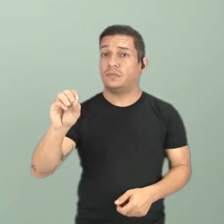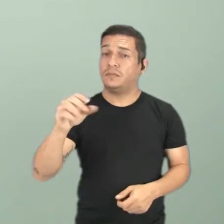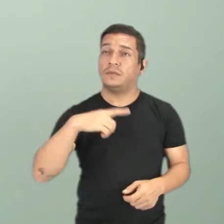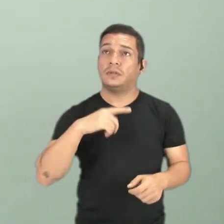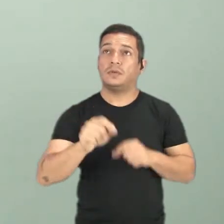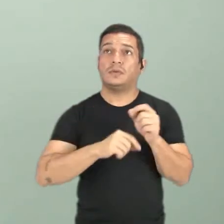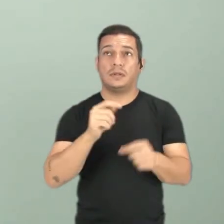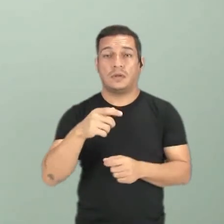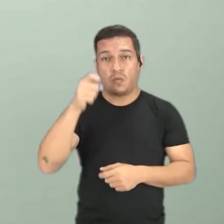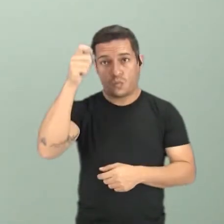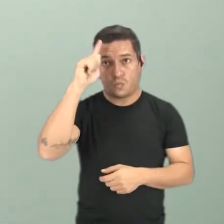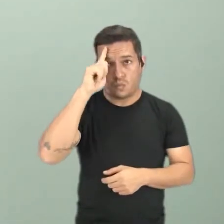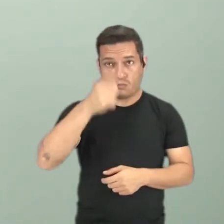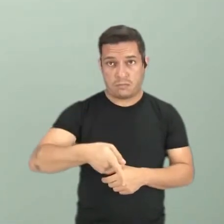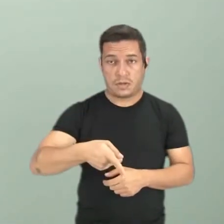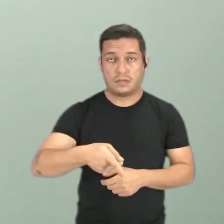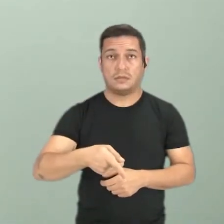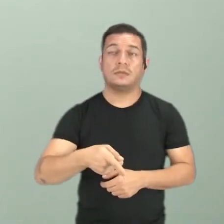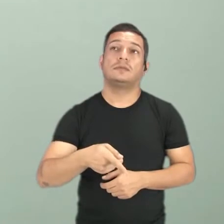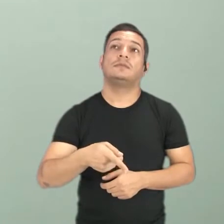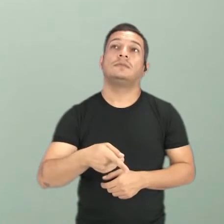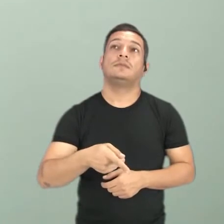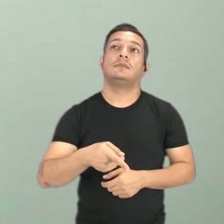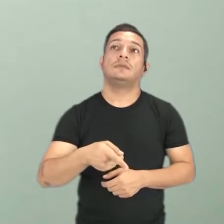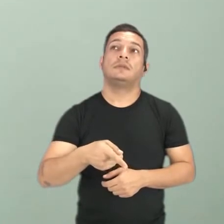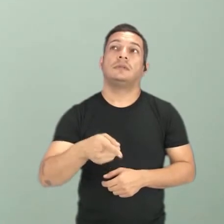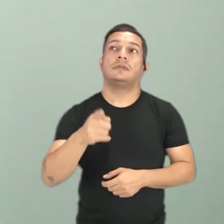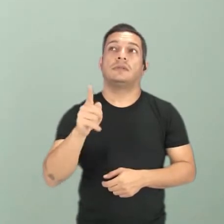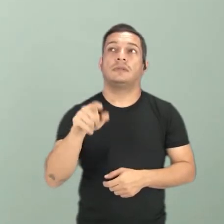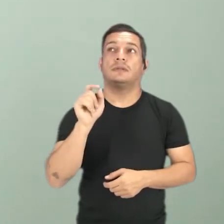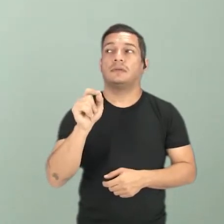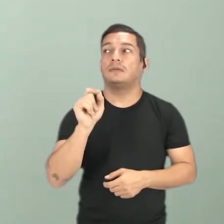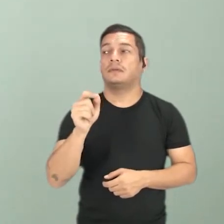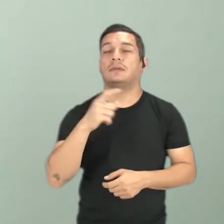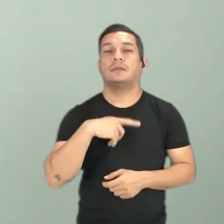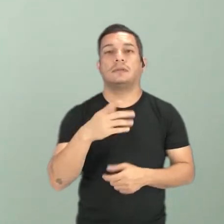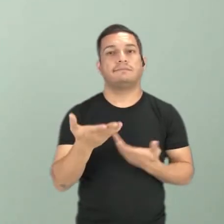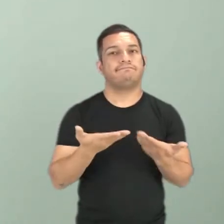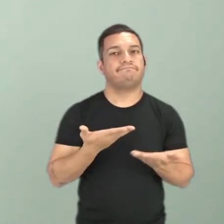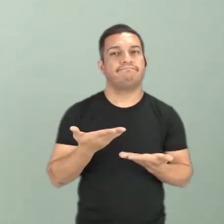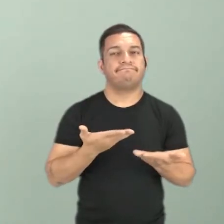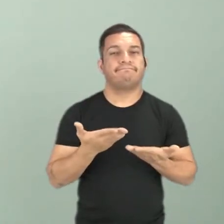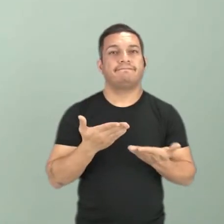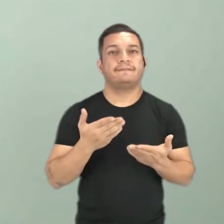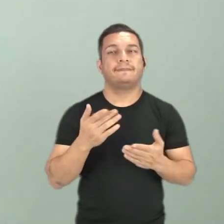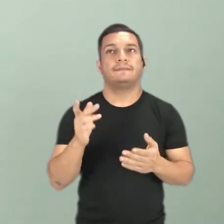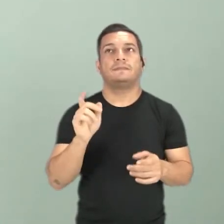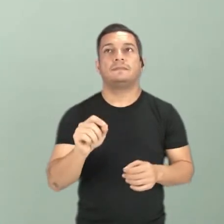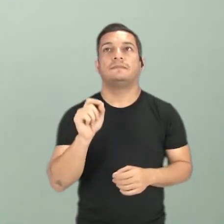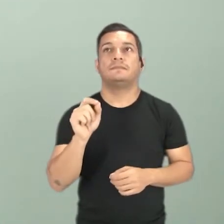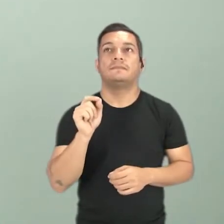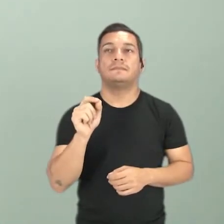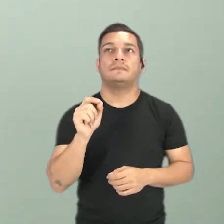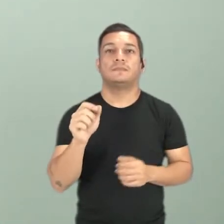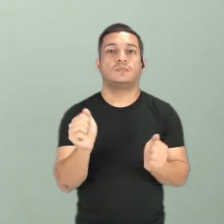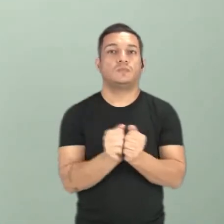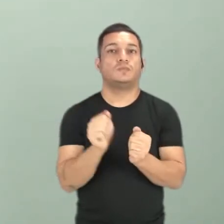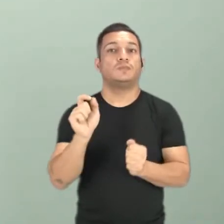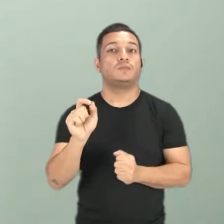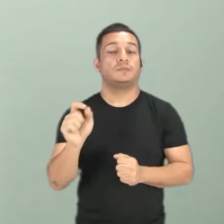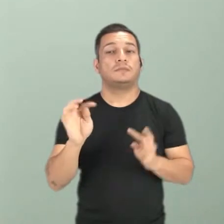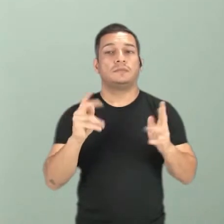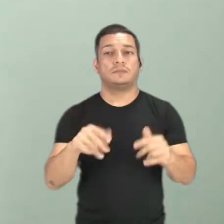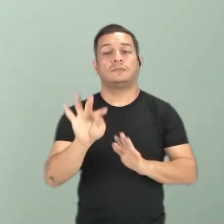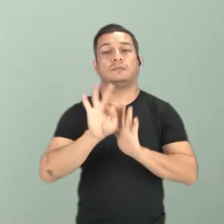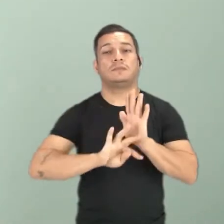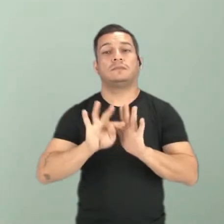um comando, uma ordem, que acaba te persuadindo, te manipulando, junto com todo